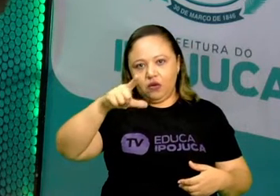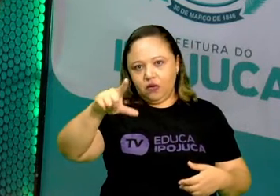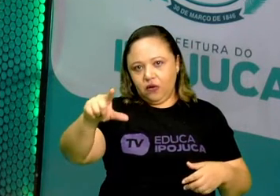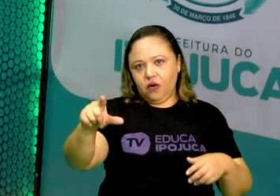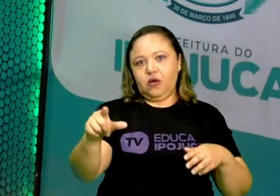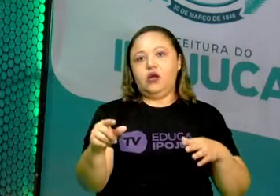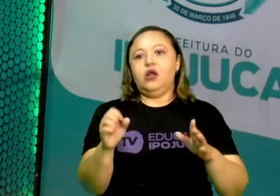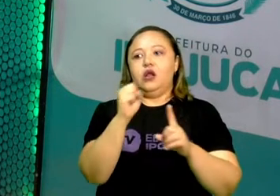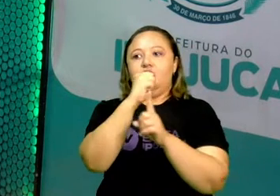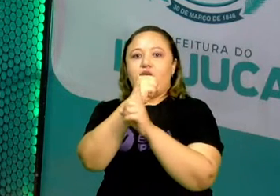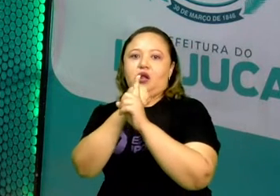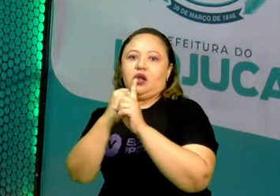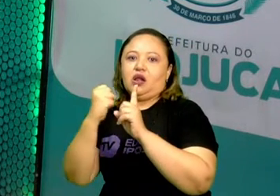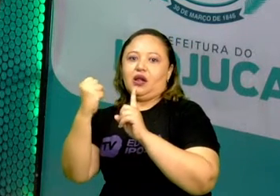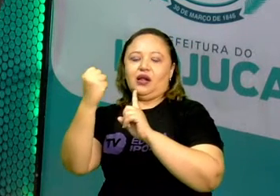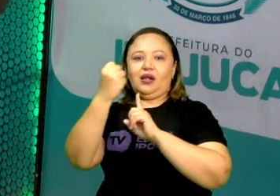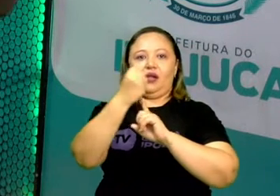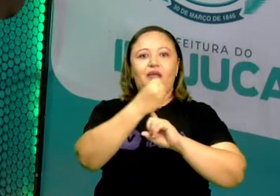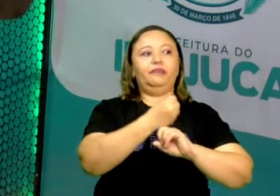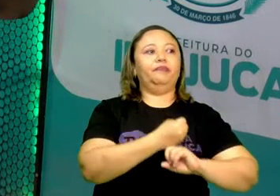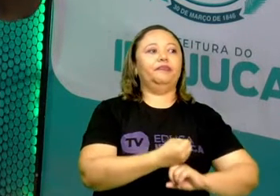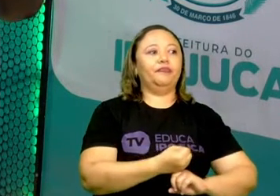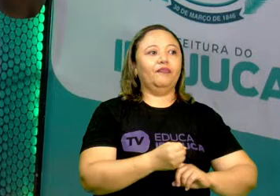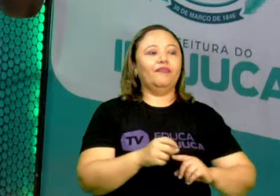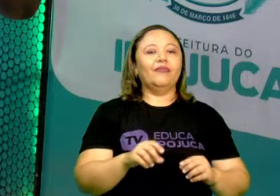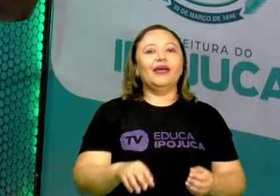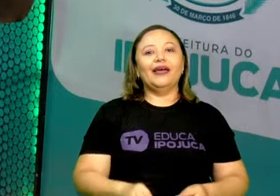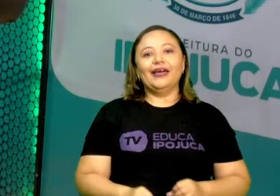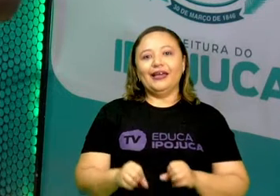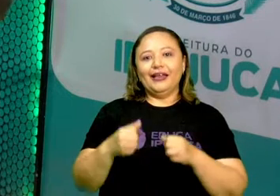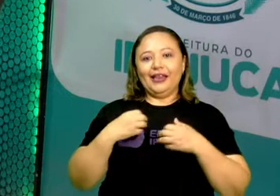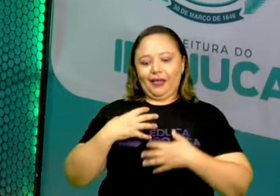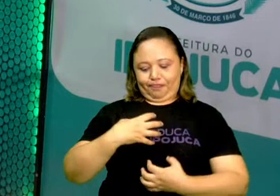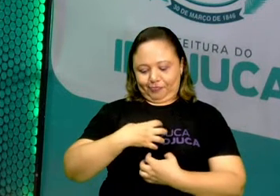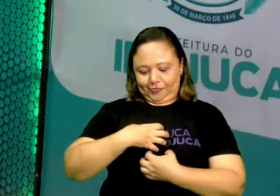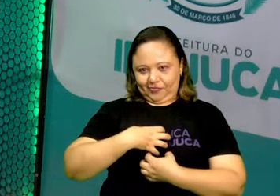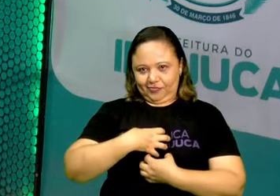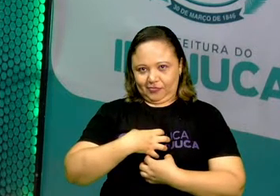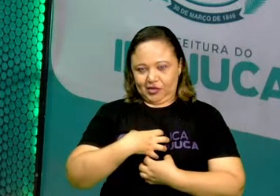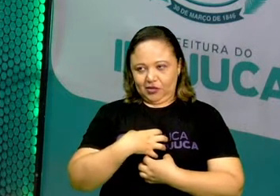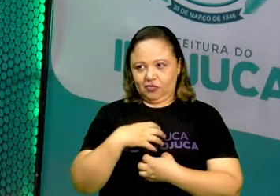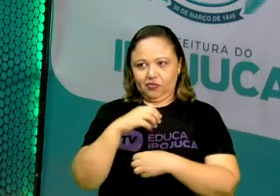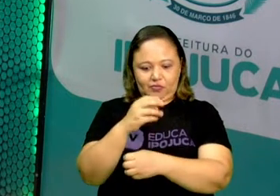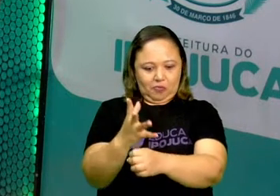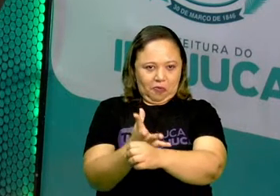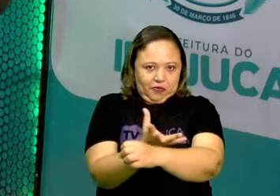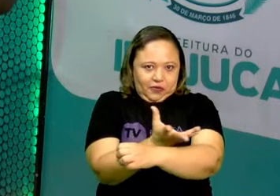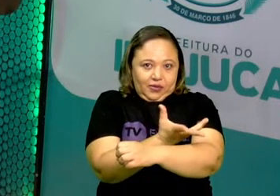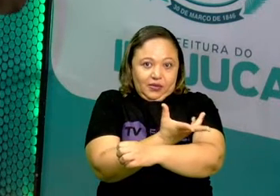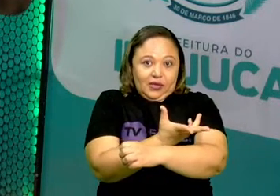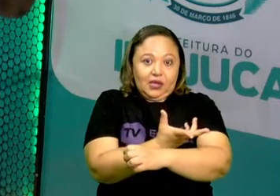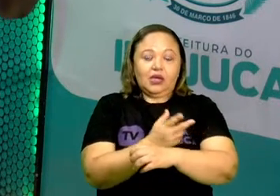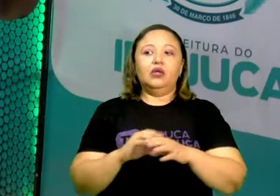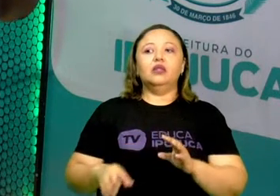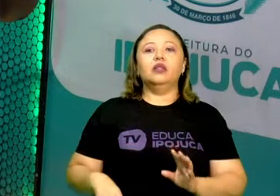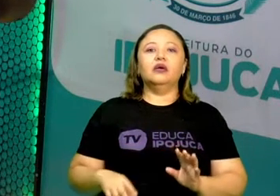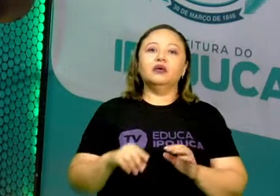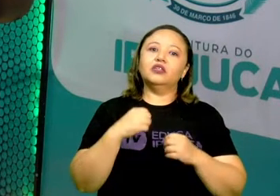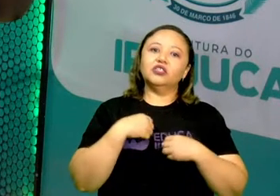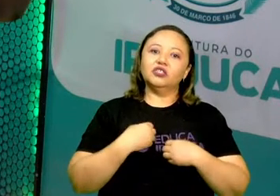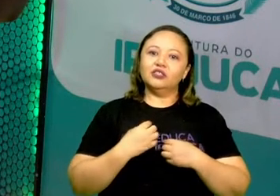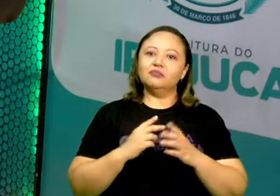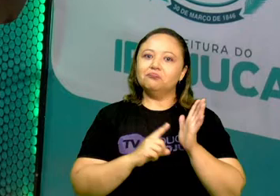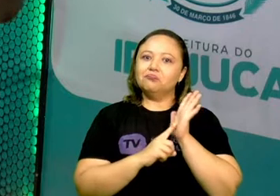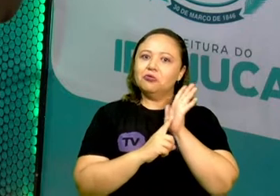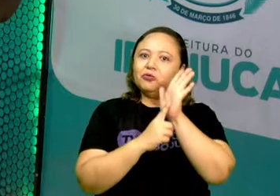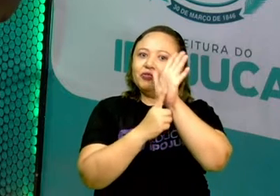permite transmitir os nossos sentimentos, emoções afetivas